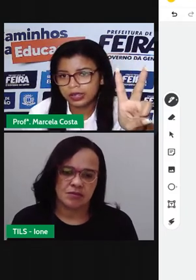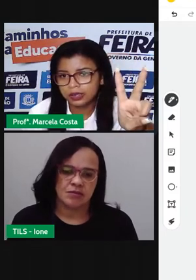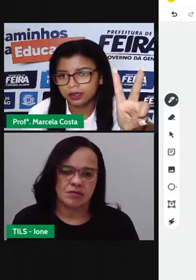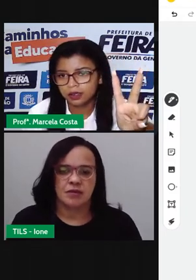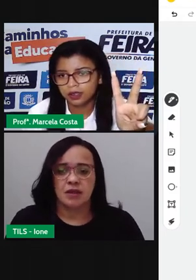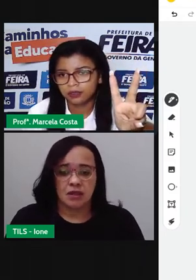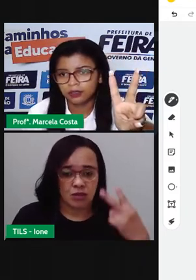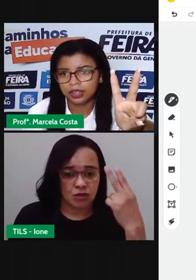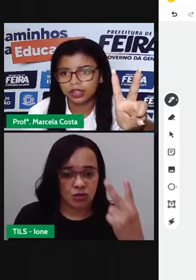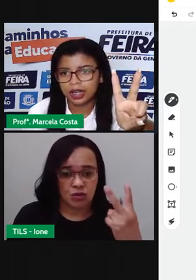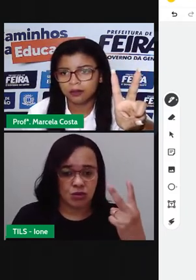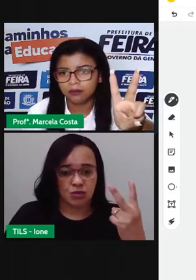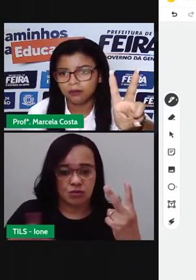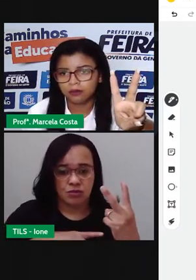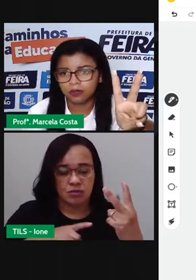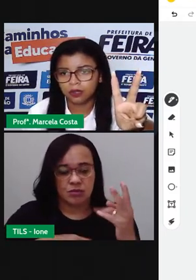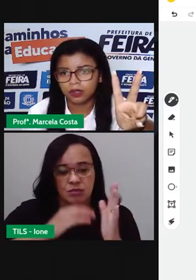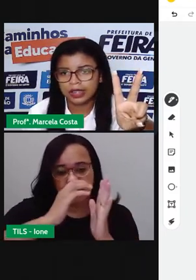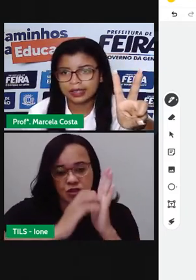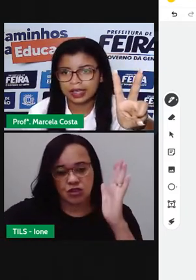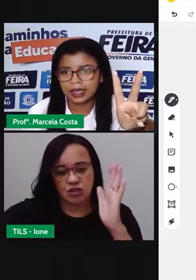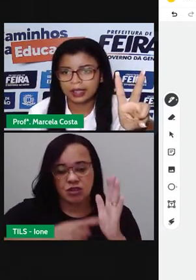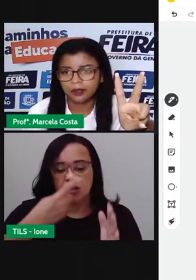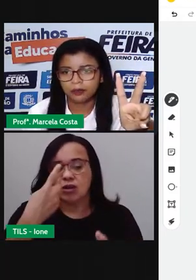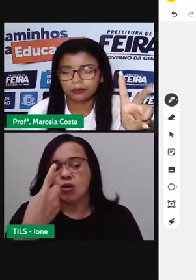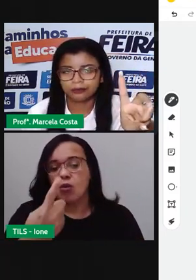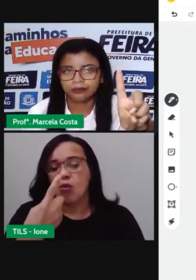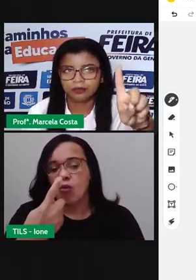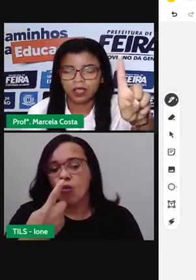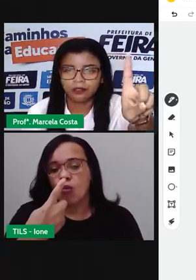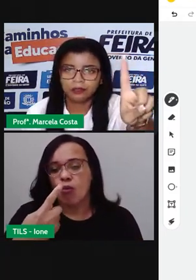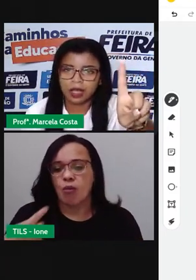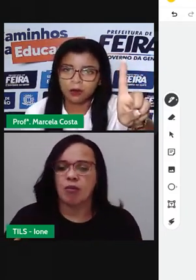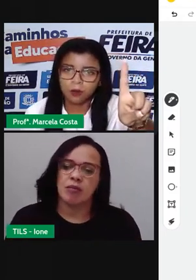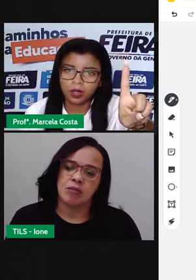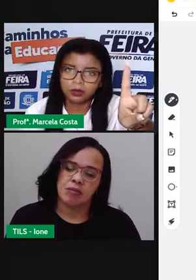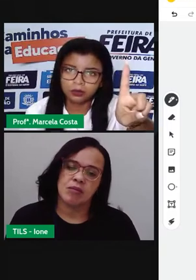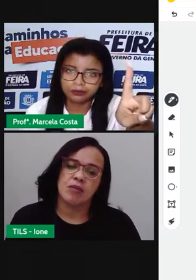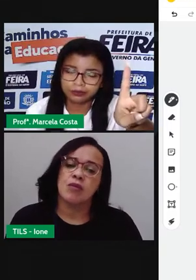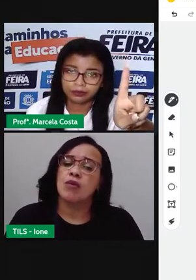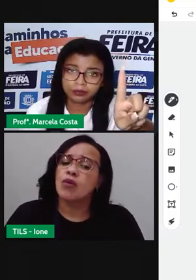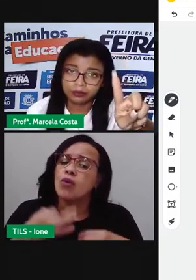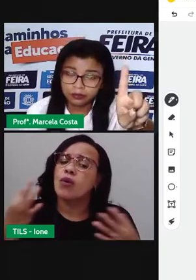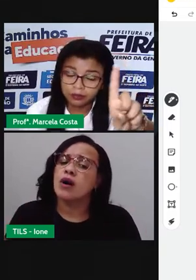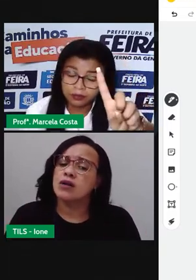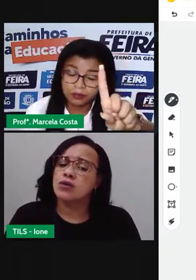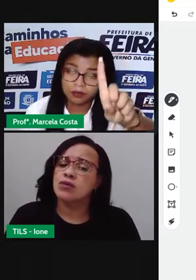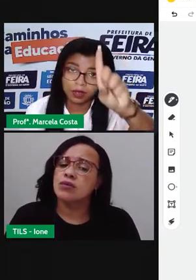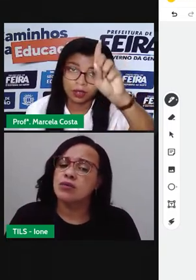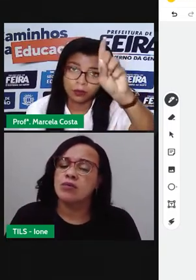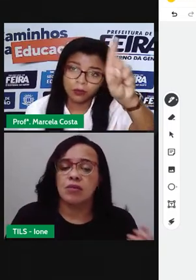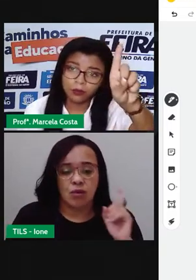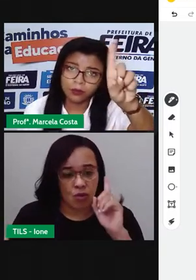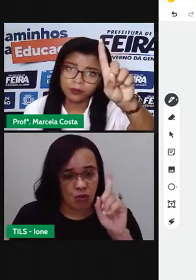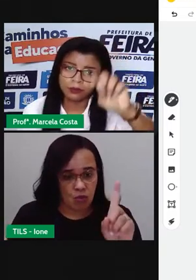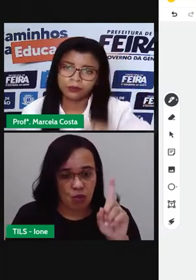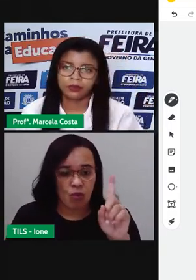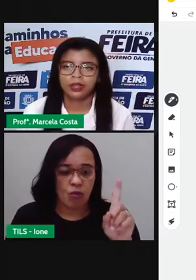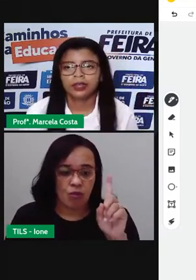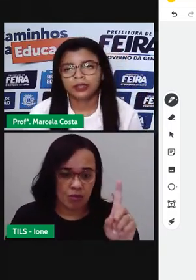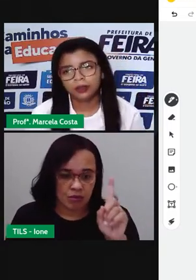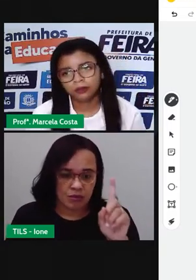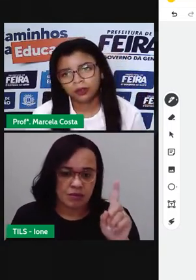dois, vou retirar um. Ó, risquei aqui um. Eu vou ficar com quanto? Com um.